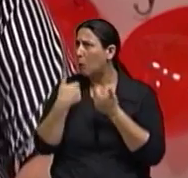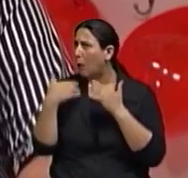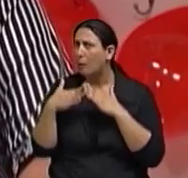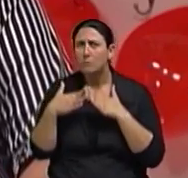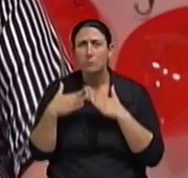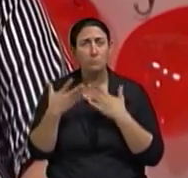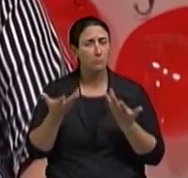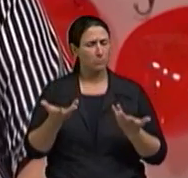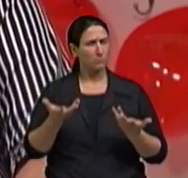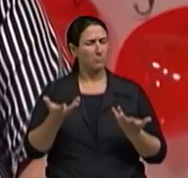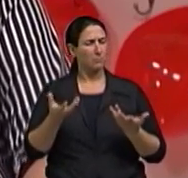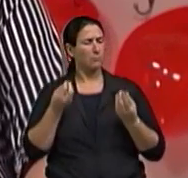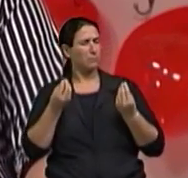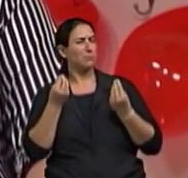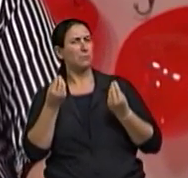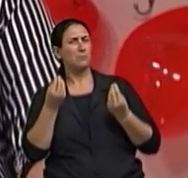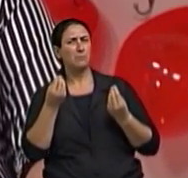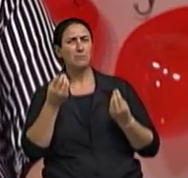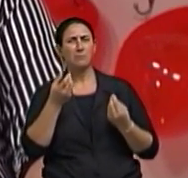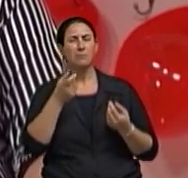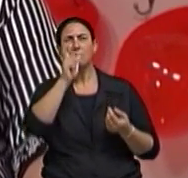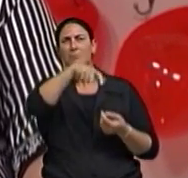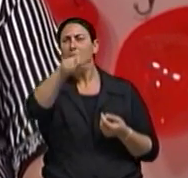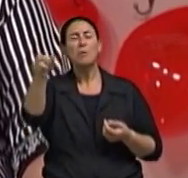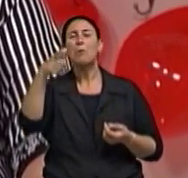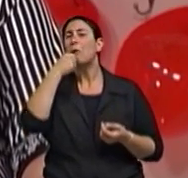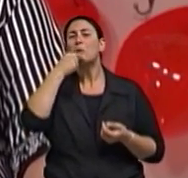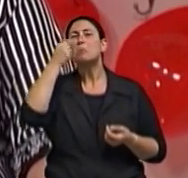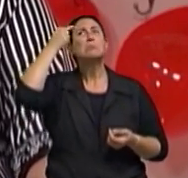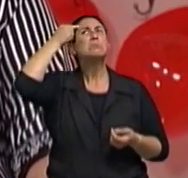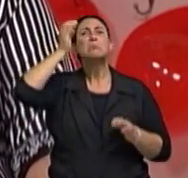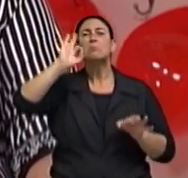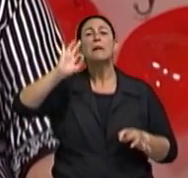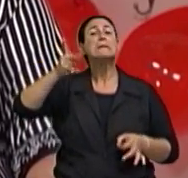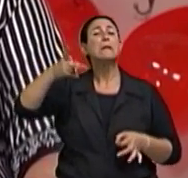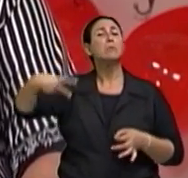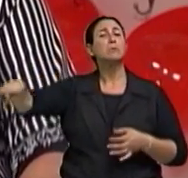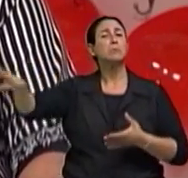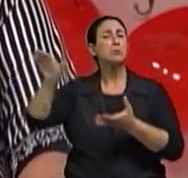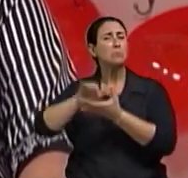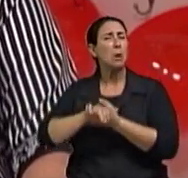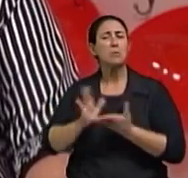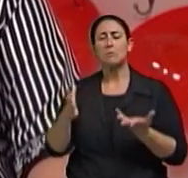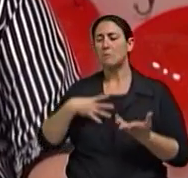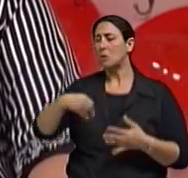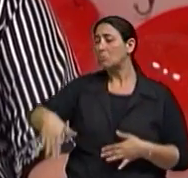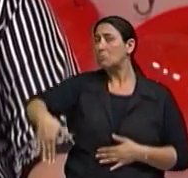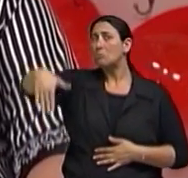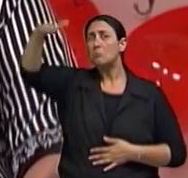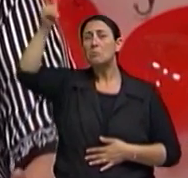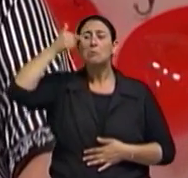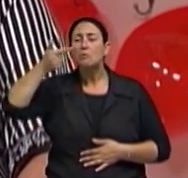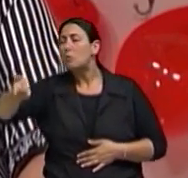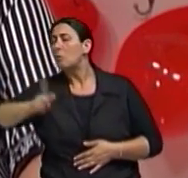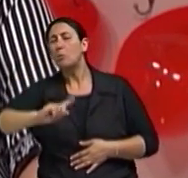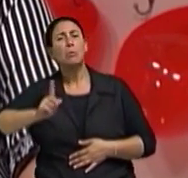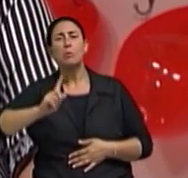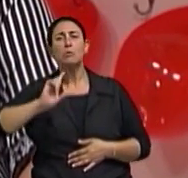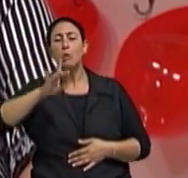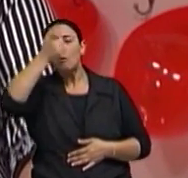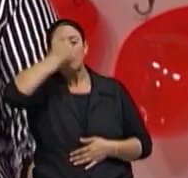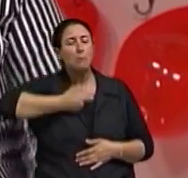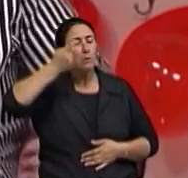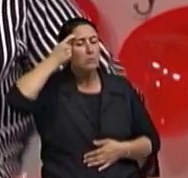Porque absolutamente a maioria dos homens que não viu os filhos crescer e que não viu as coisas da família